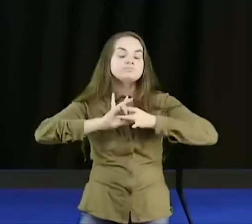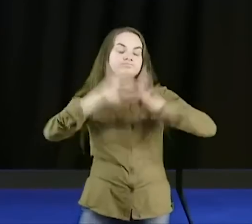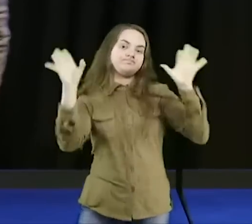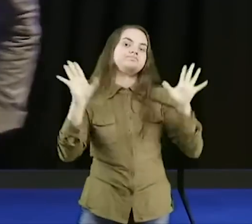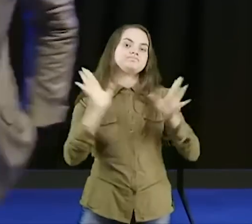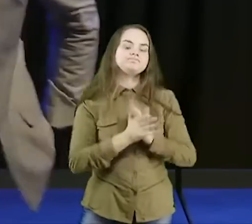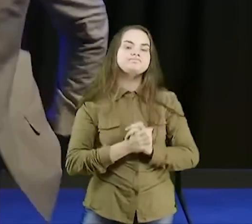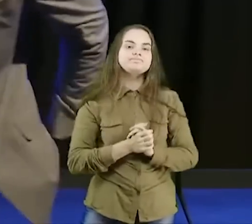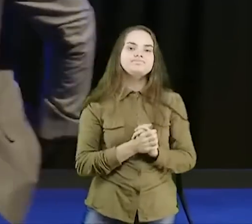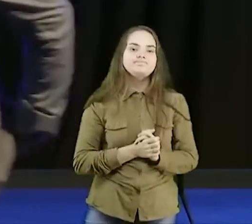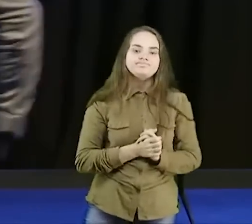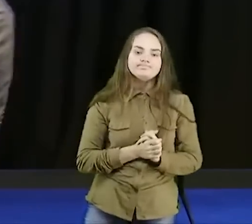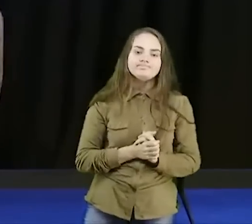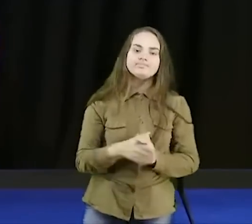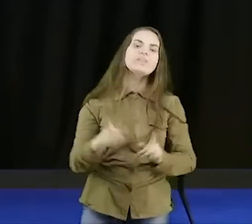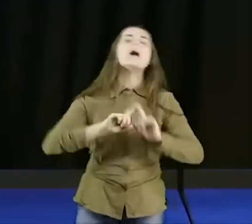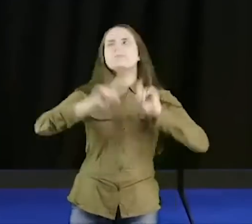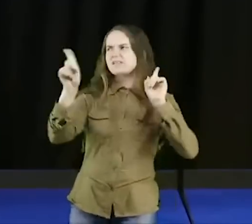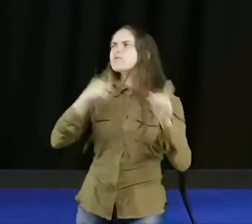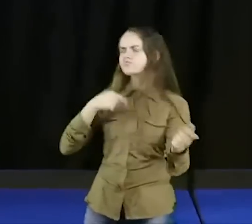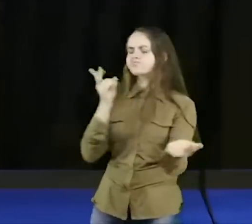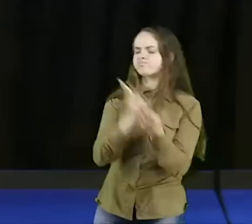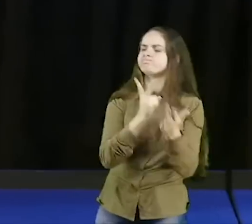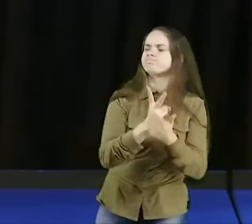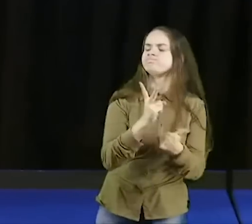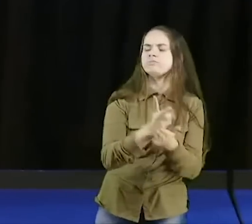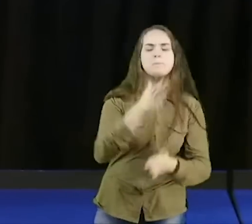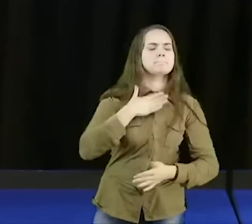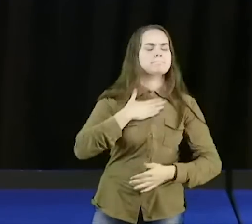ah não pastor, eu vou continuar, fazendo do meu jeito,